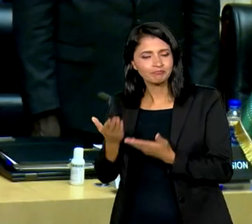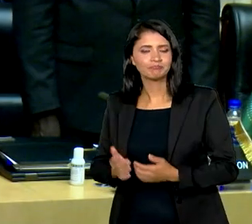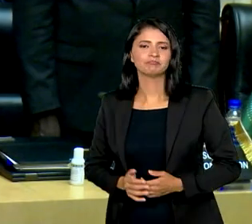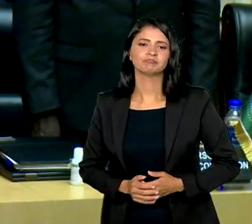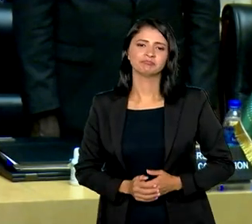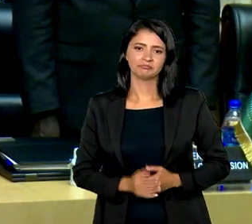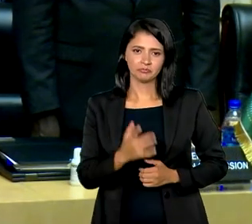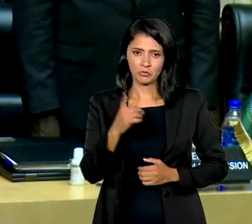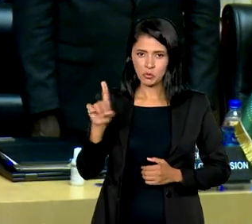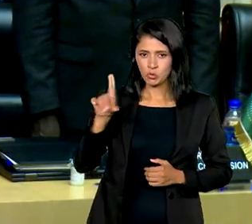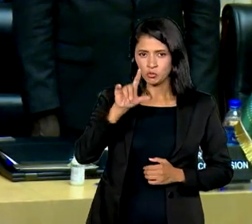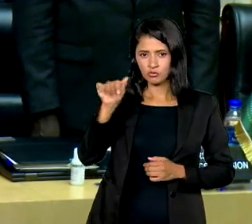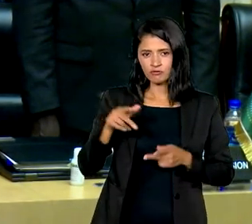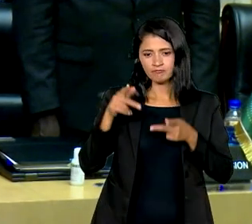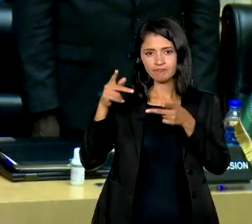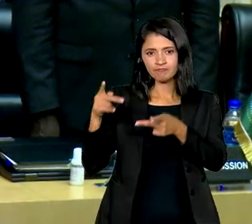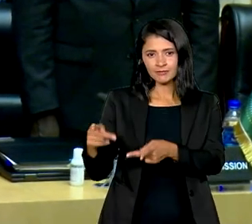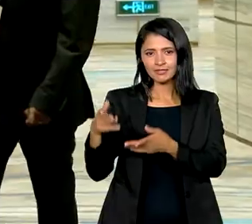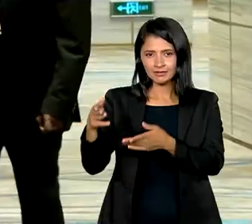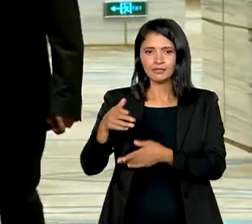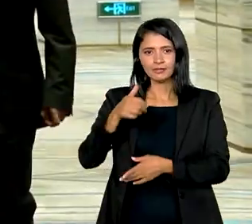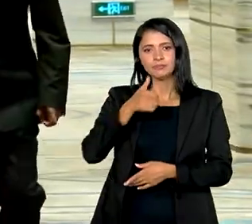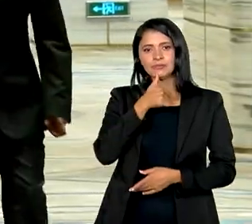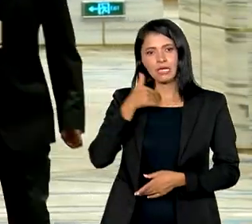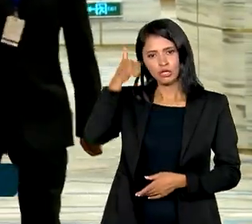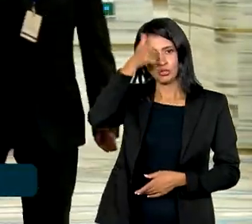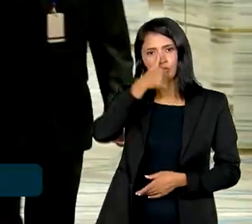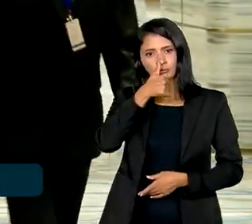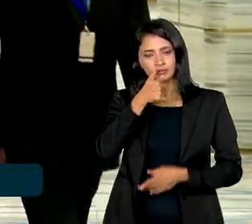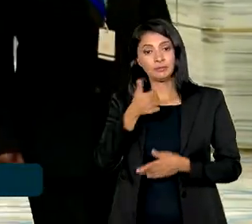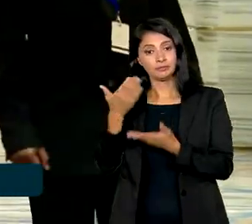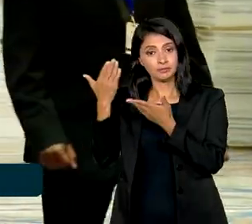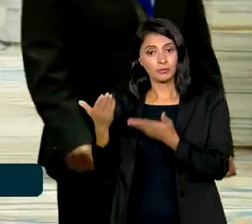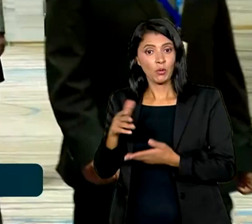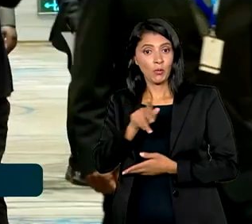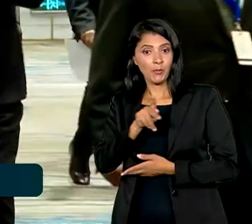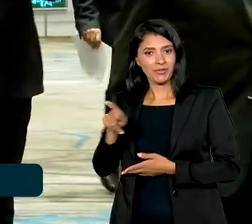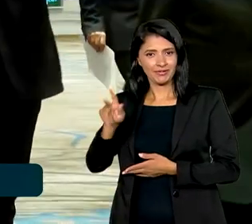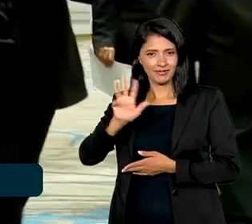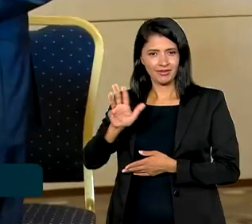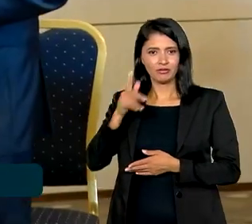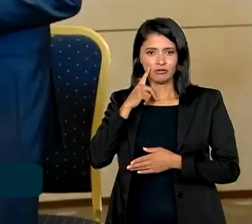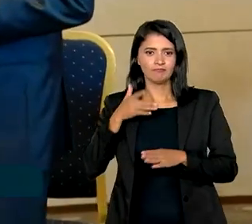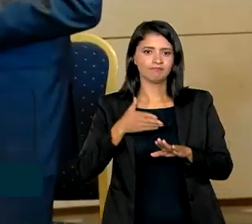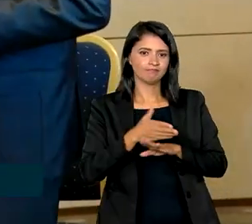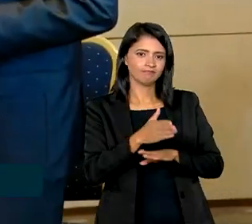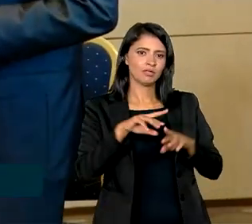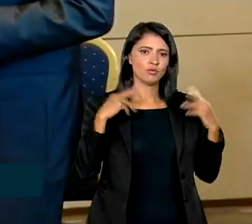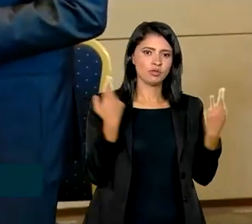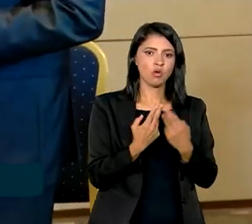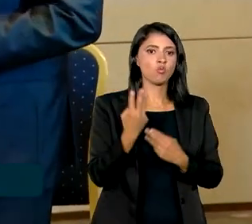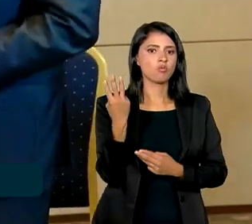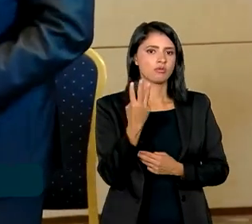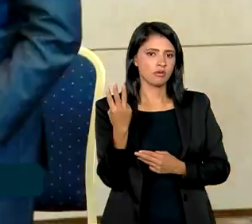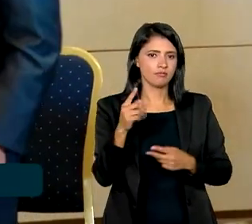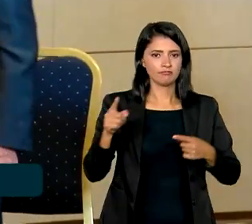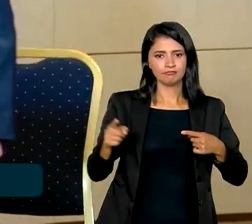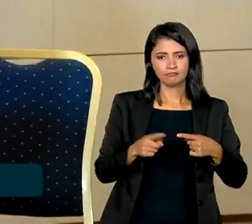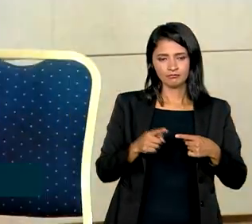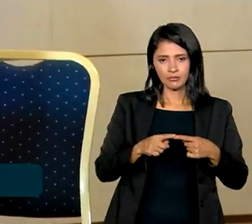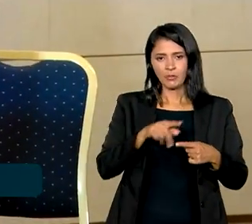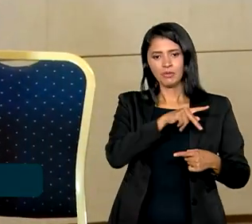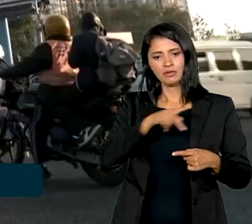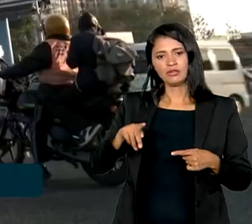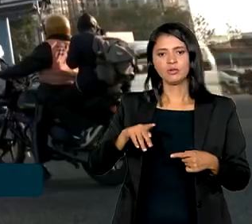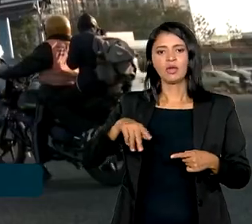No último dia de visita oficial à Etiópia, o presidente Lula participou de três reuniões bilaterais. A primeira com o presidente do Quênia,